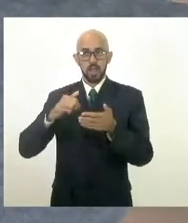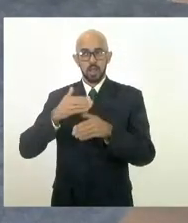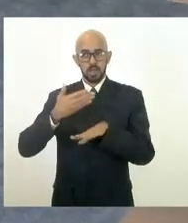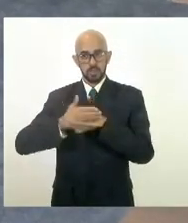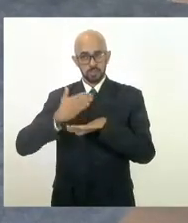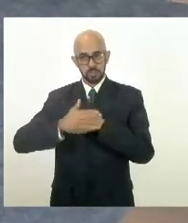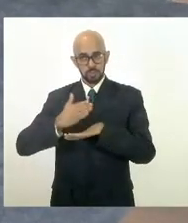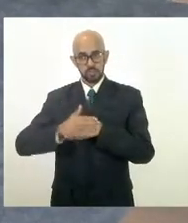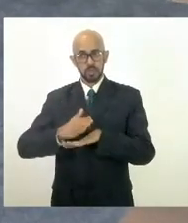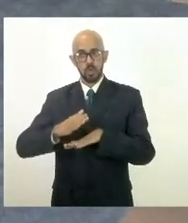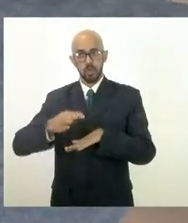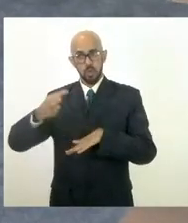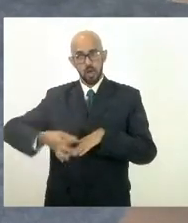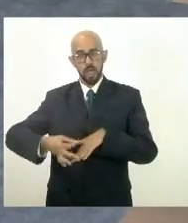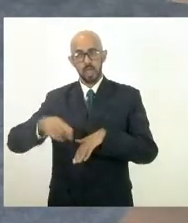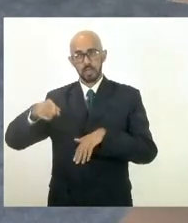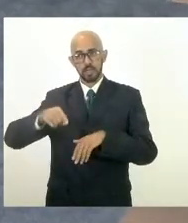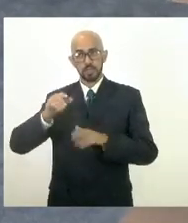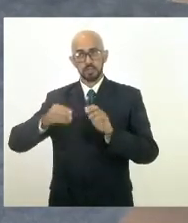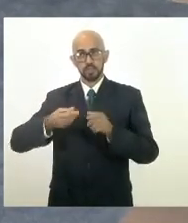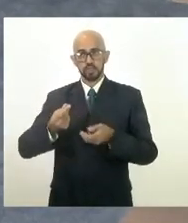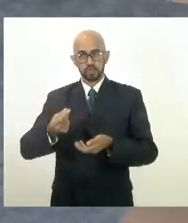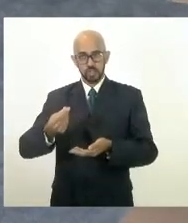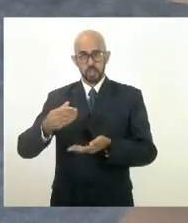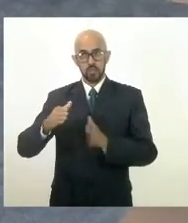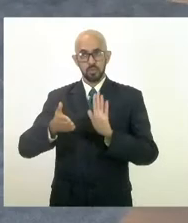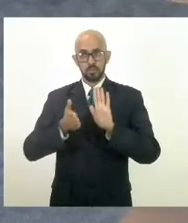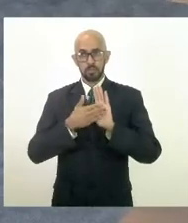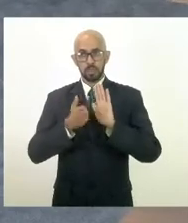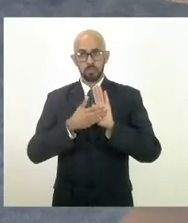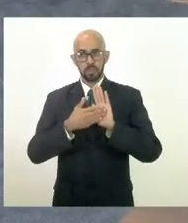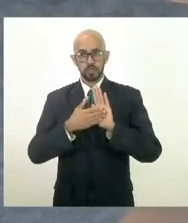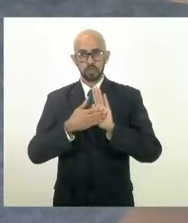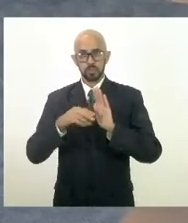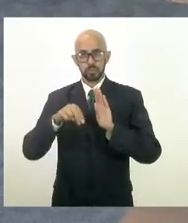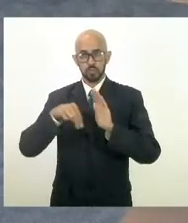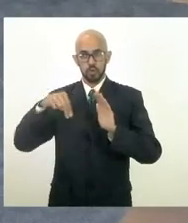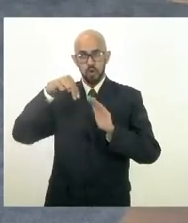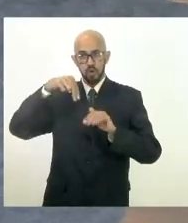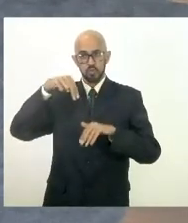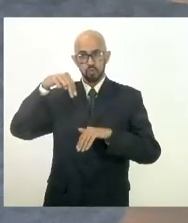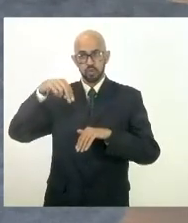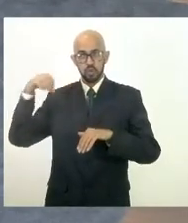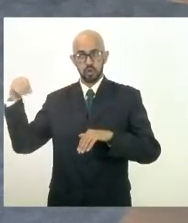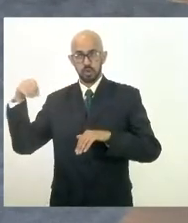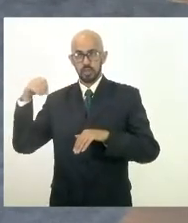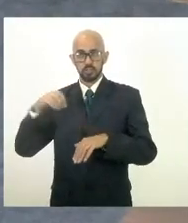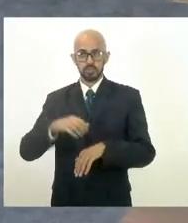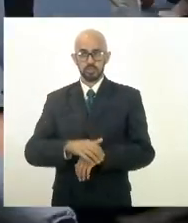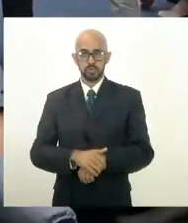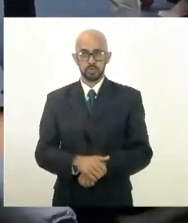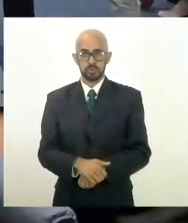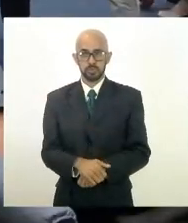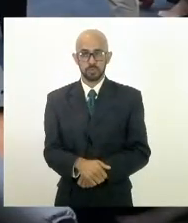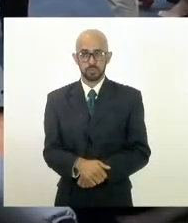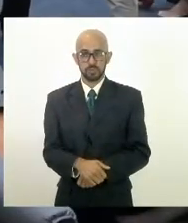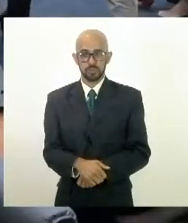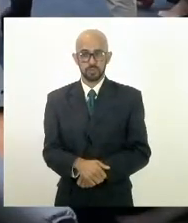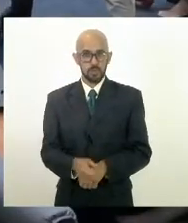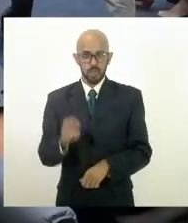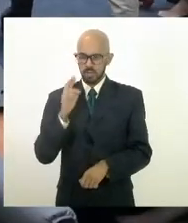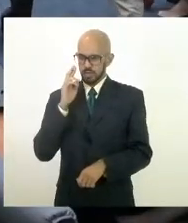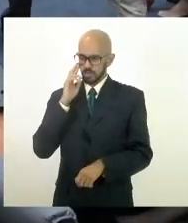desse recurso que foi prometido para o norte e noroeste fluminense senhor presidente só a